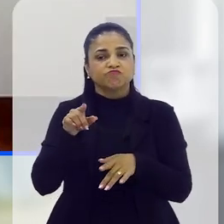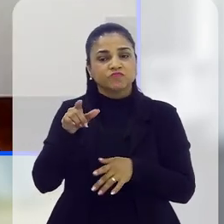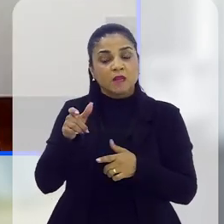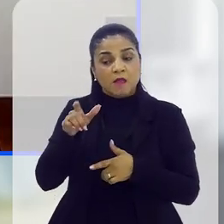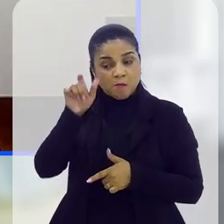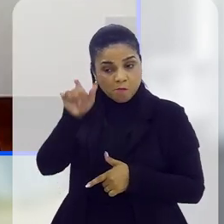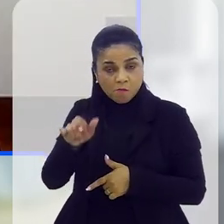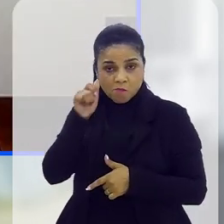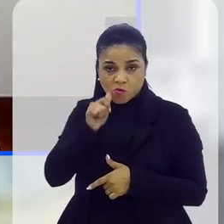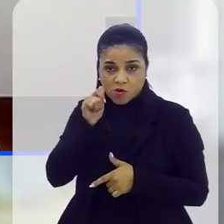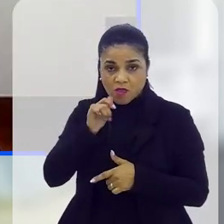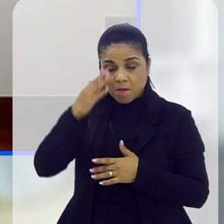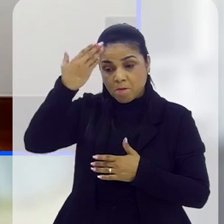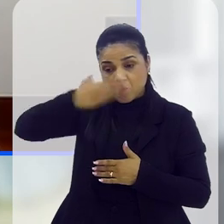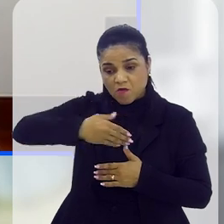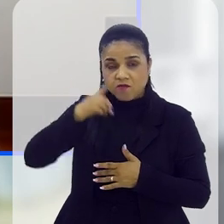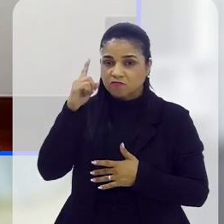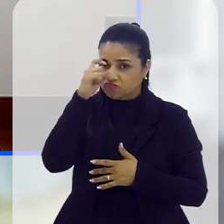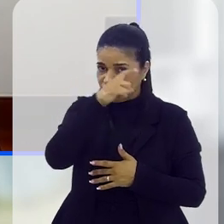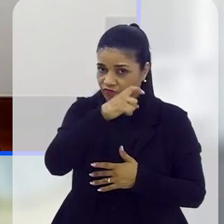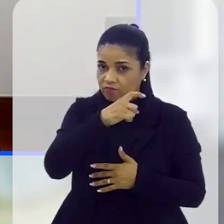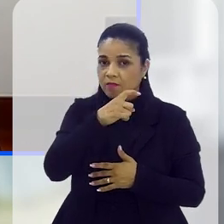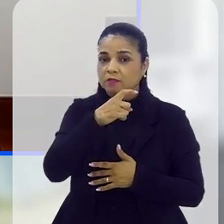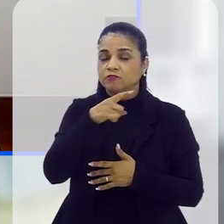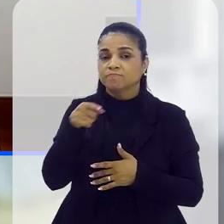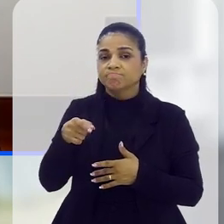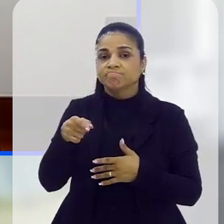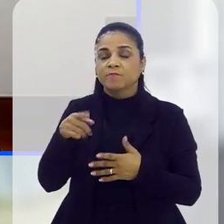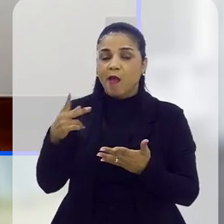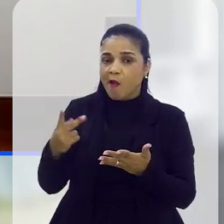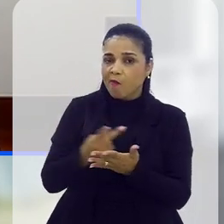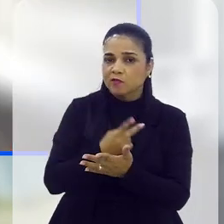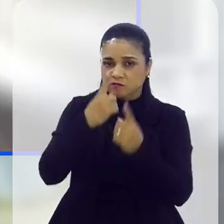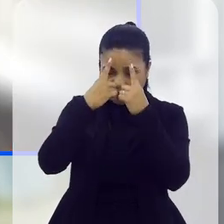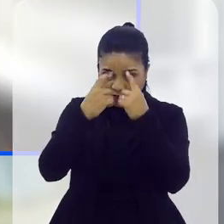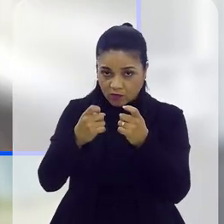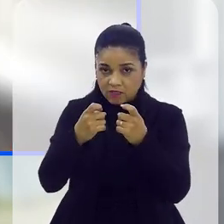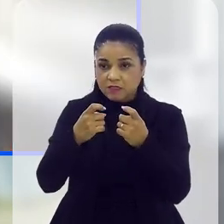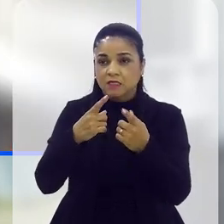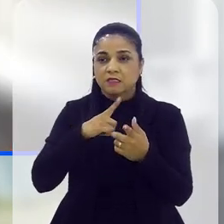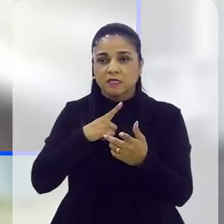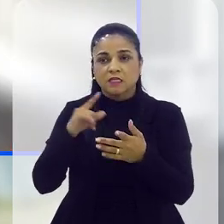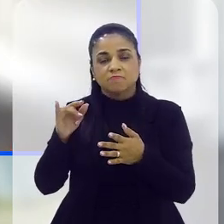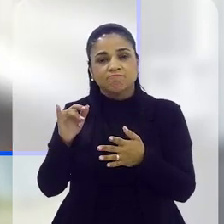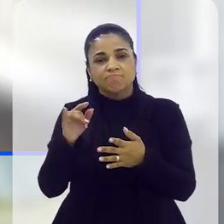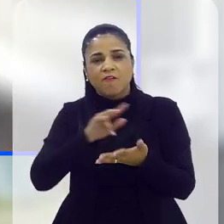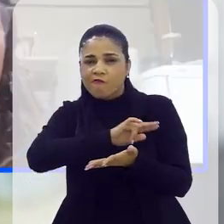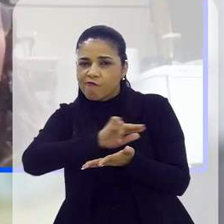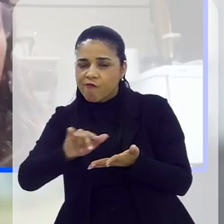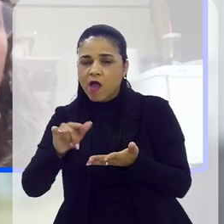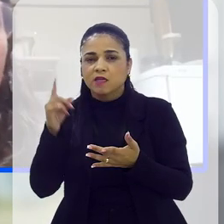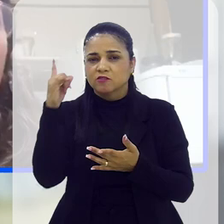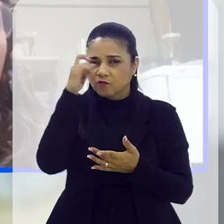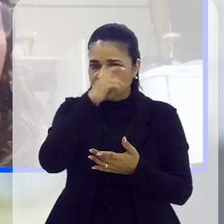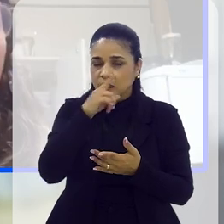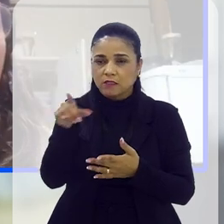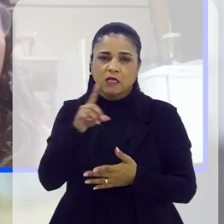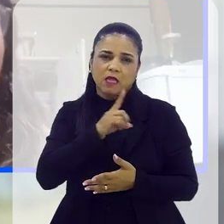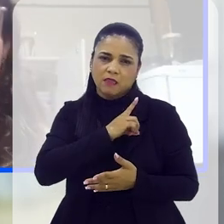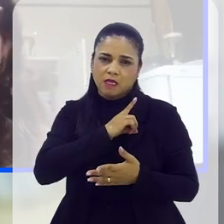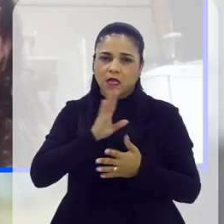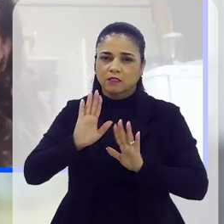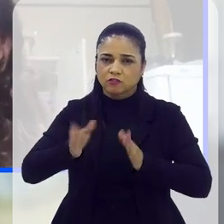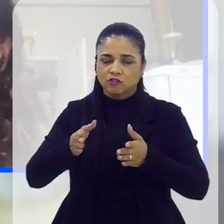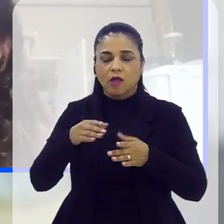dificuldade das mulheres muitas vezes de conseguirem provar que aquela violência aconteceu, enfim, a gente tem diversas dificuldades, daí tem que ter falado pela